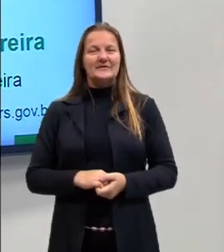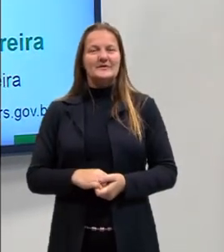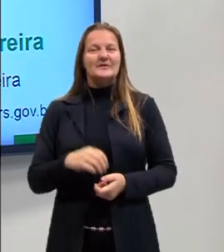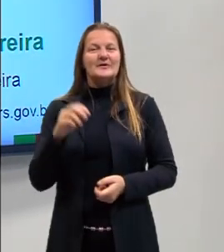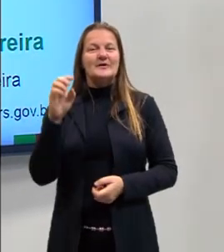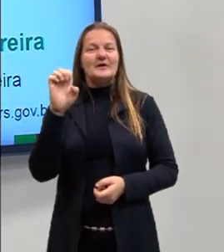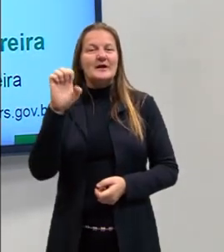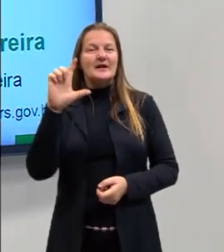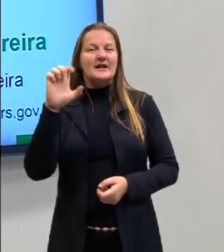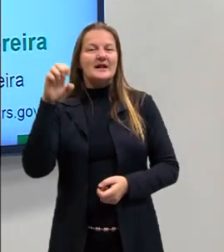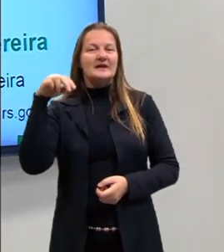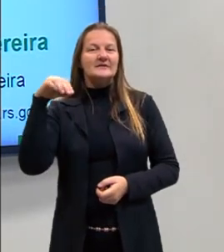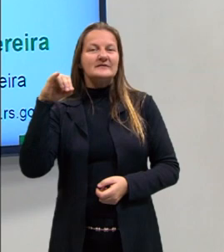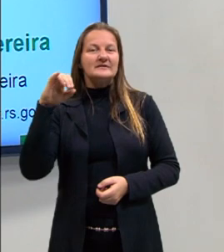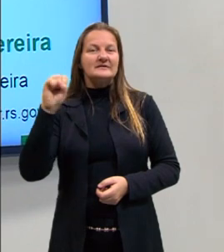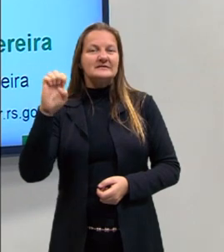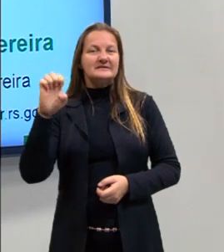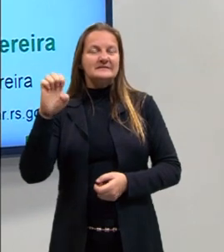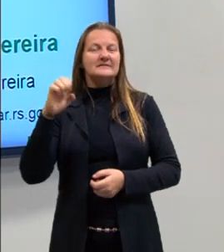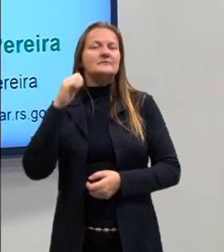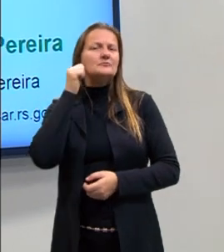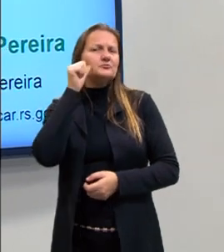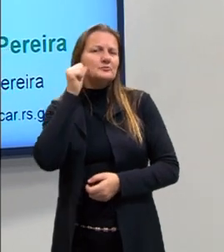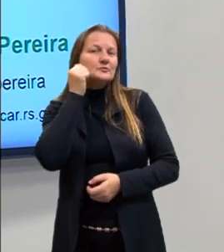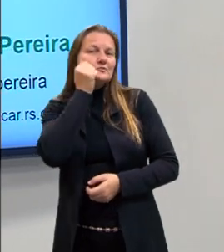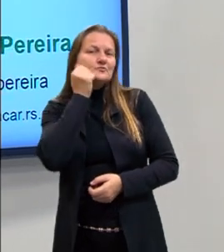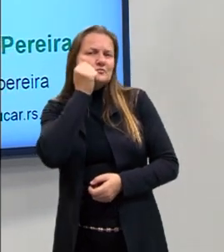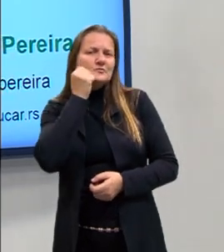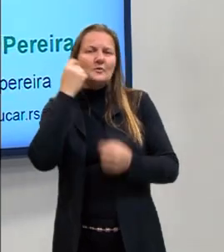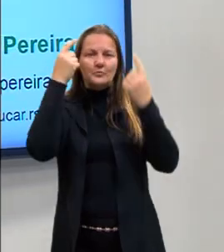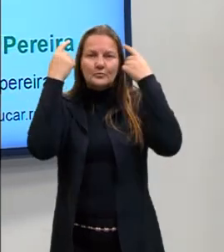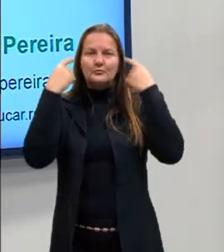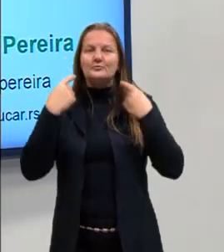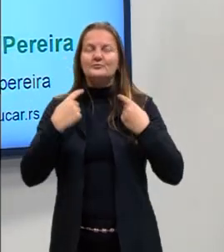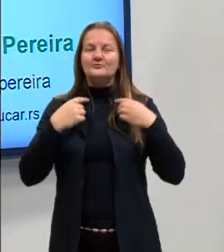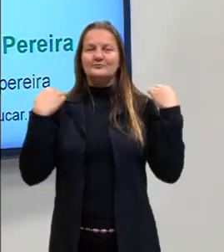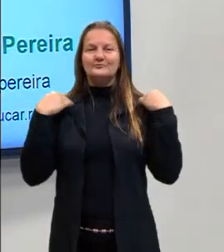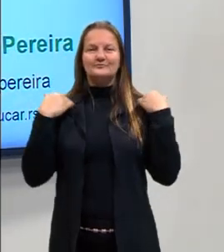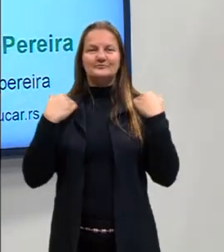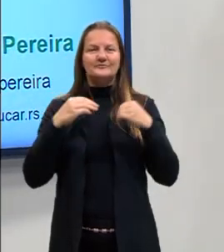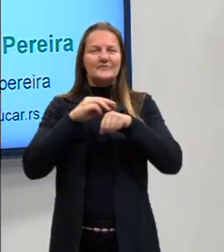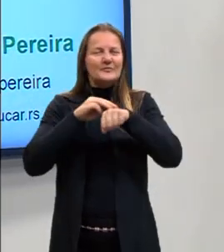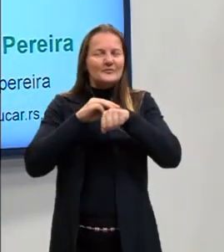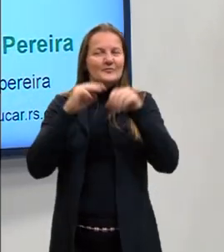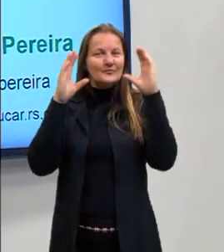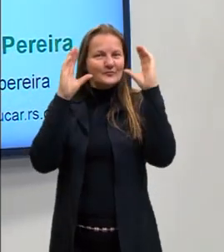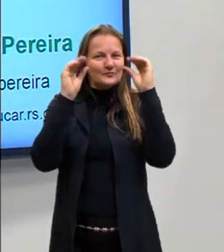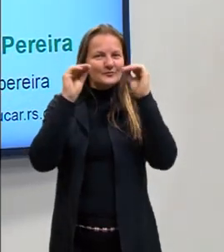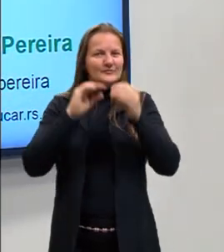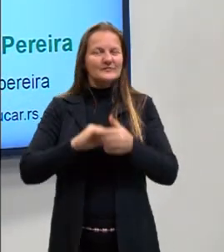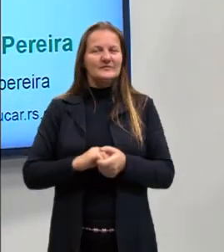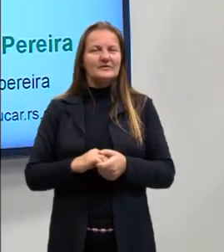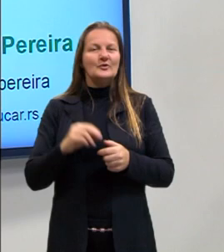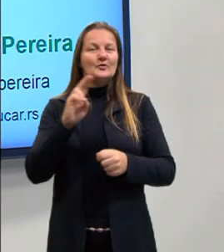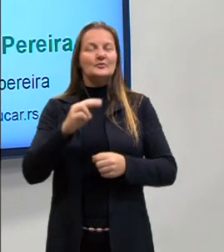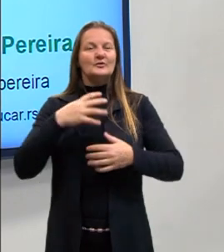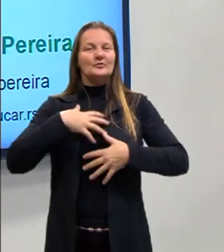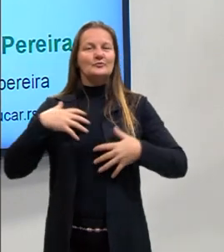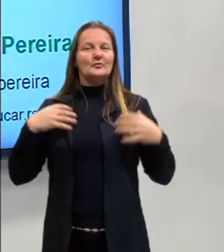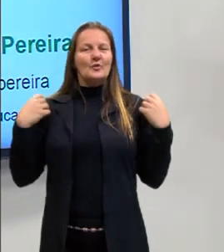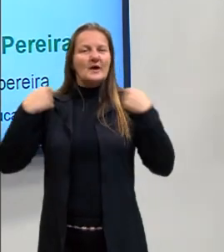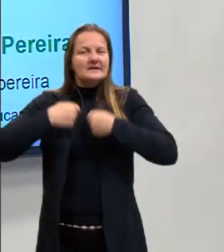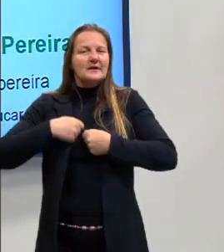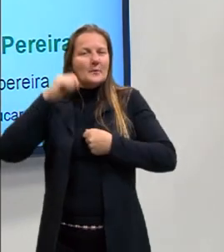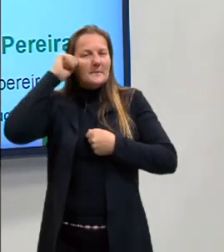chamo Helenise Pereira, sou uma mulher negra, cabelos crespos, médios, castanhos, escuros. Estou vestindo um casaco